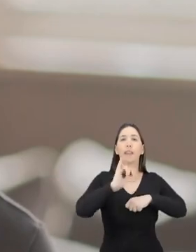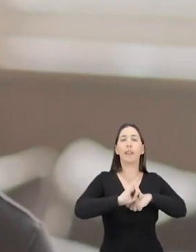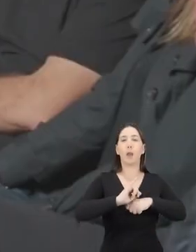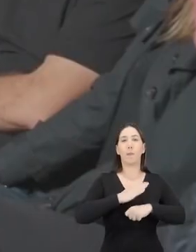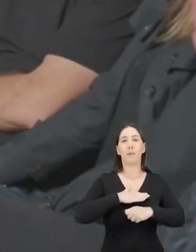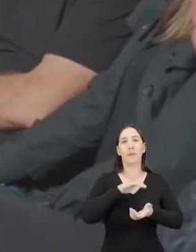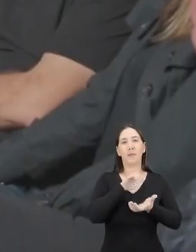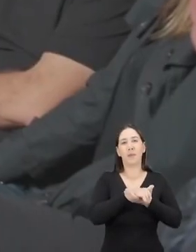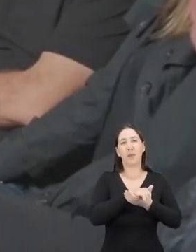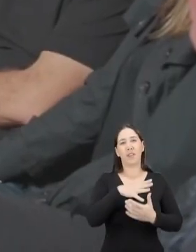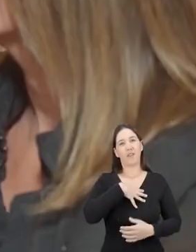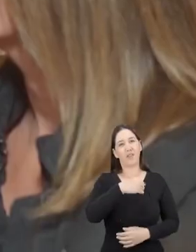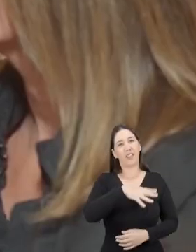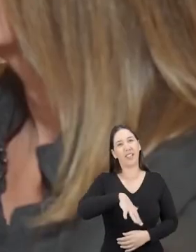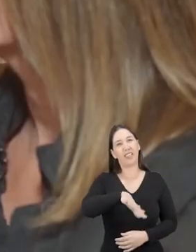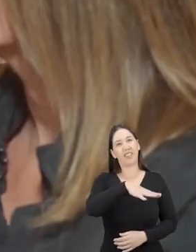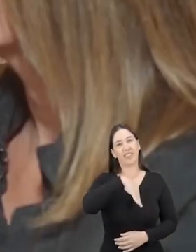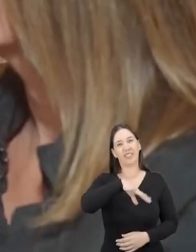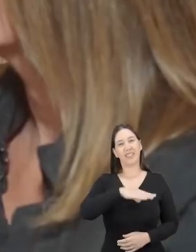capital, lá da Lua e dos meus filhos.